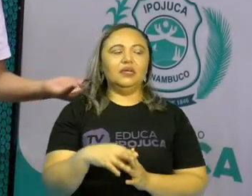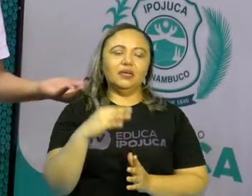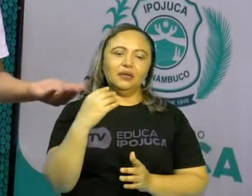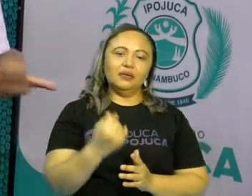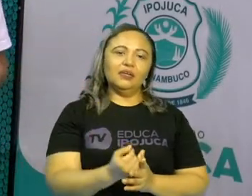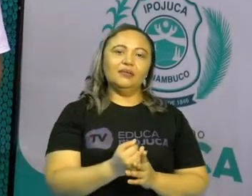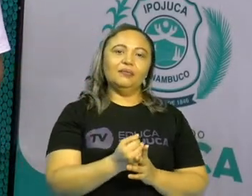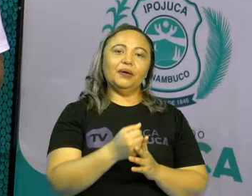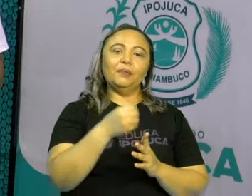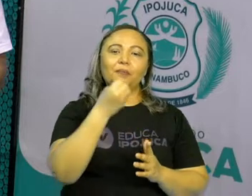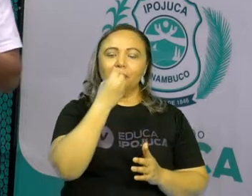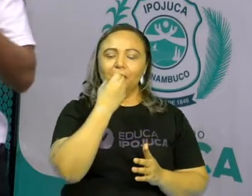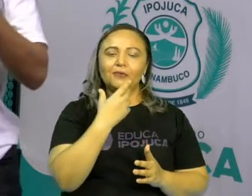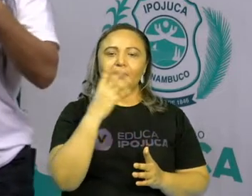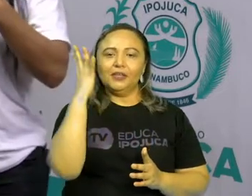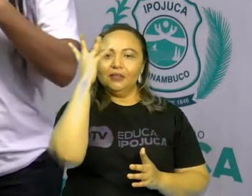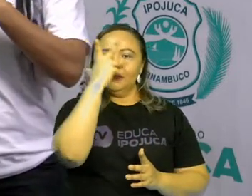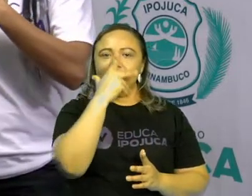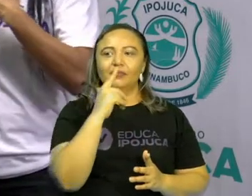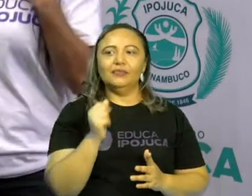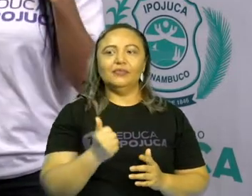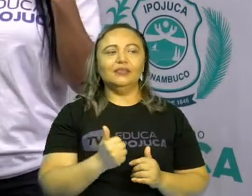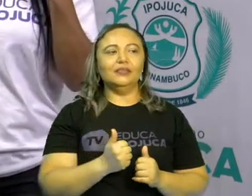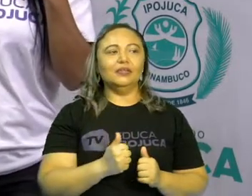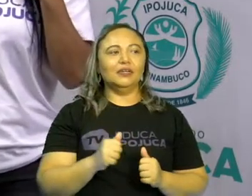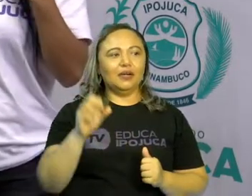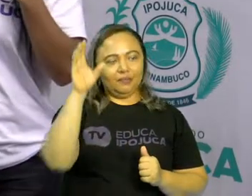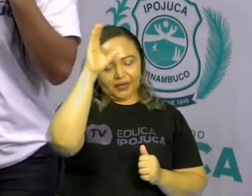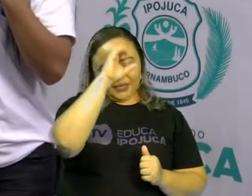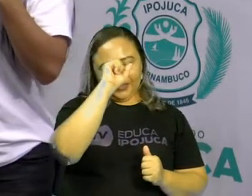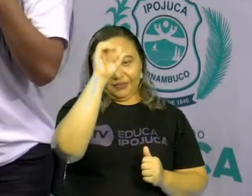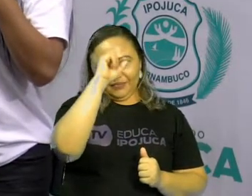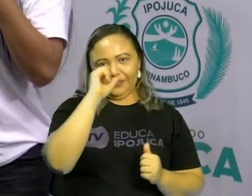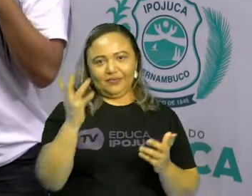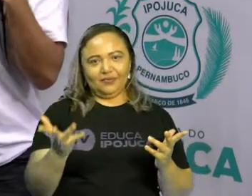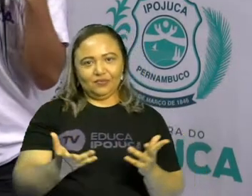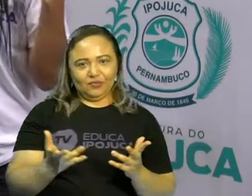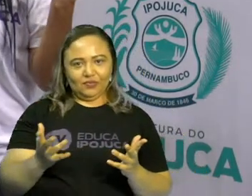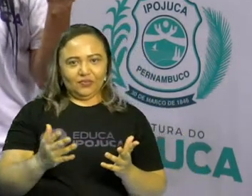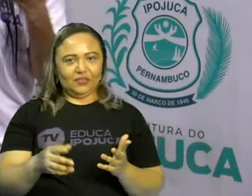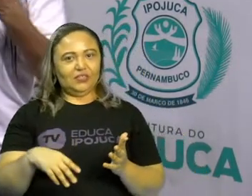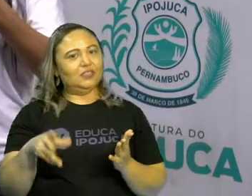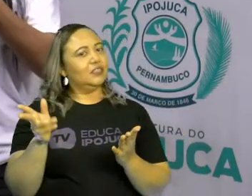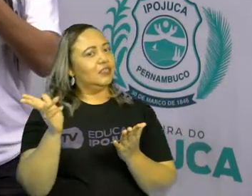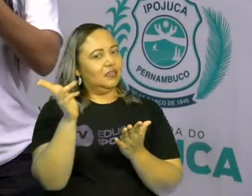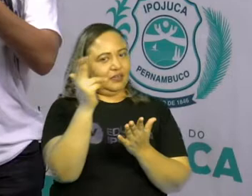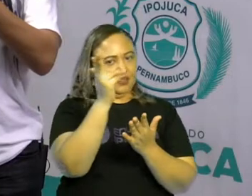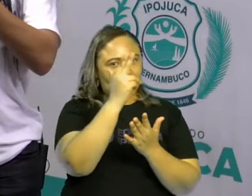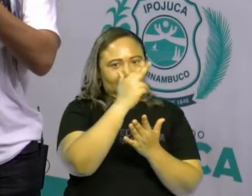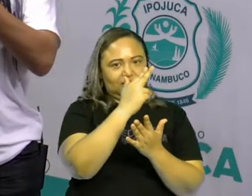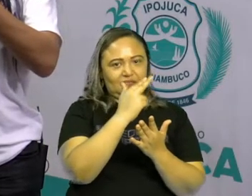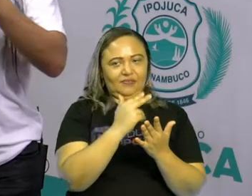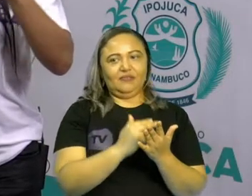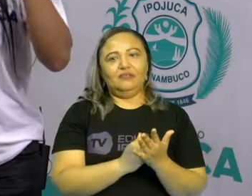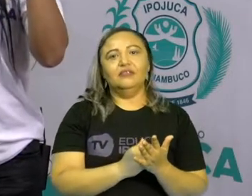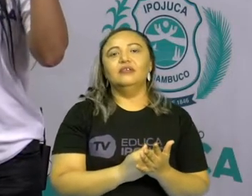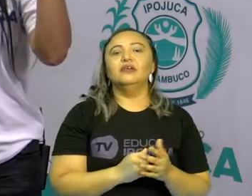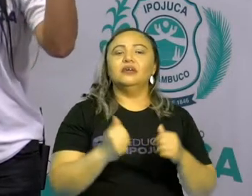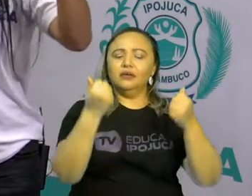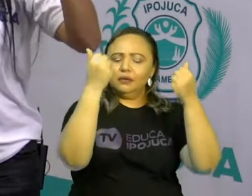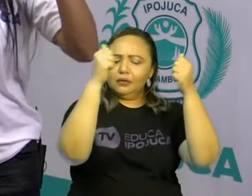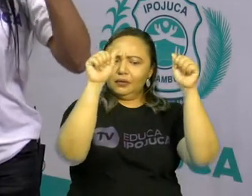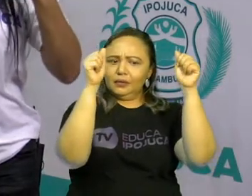interessante. Por quê? Hoje nós estamos aprendendo, ó, uma gravura que a gente, às vezes, faz,